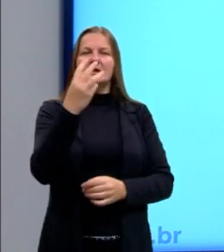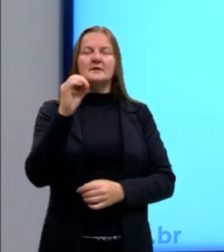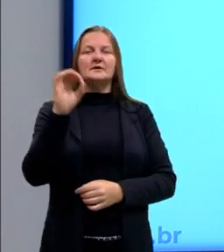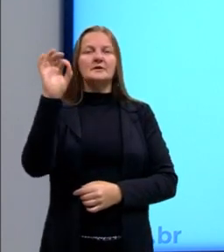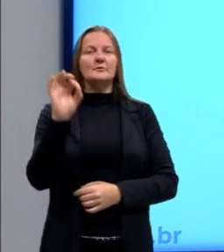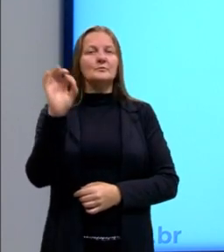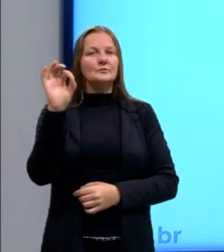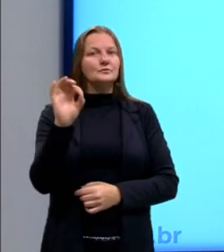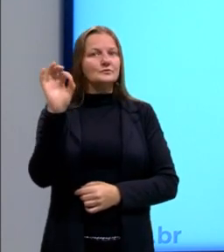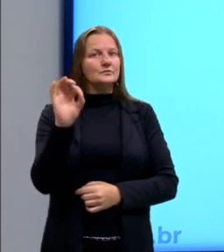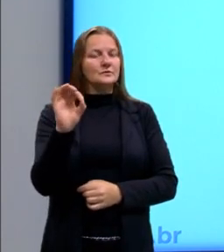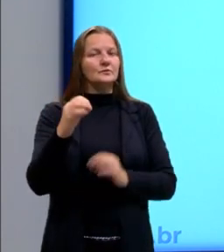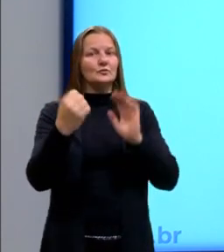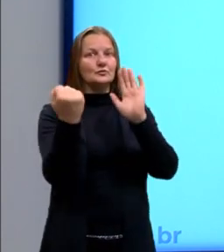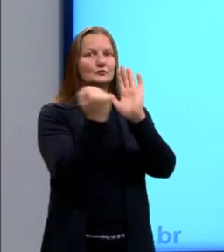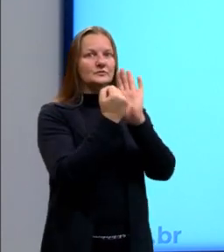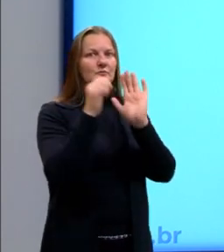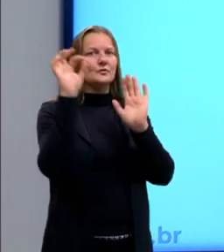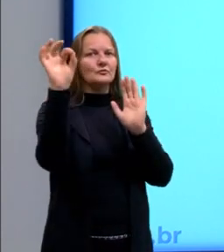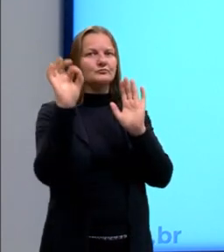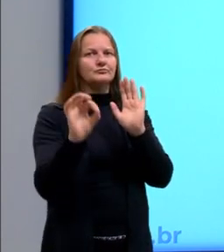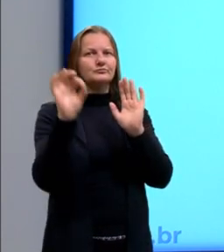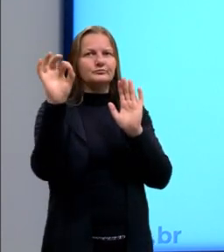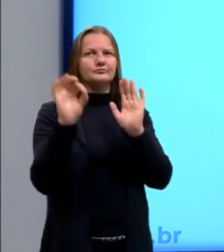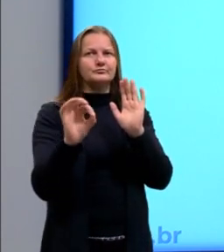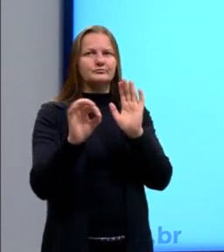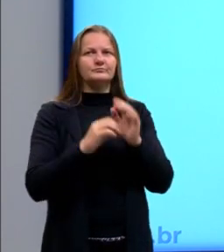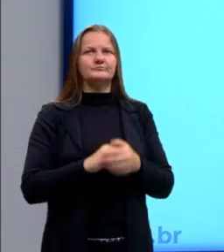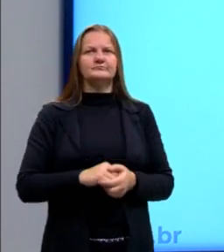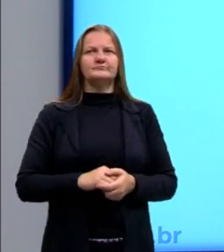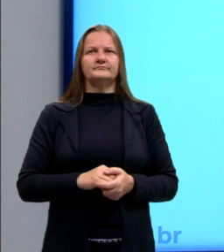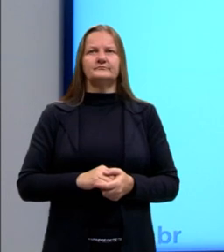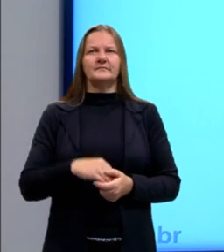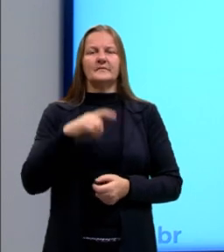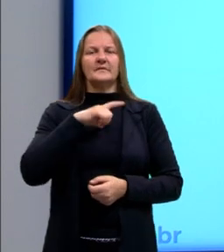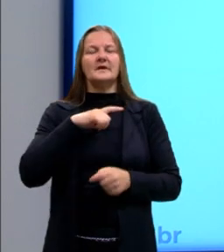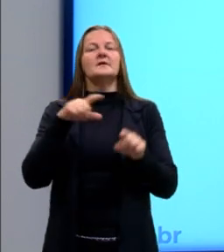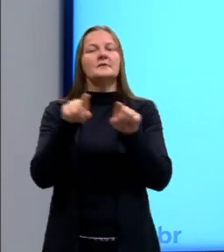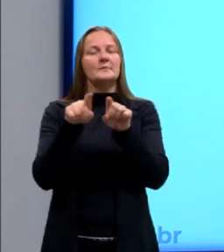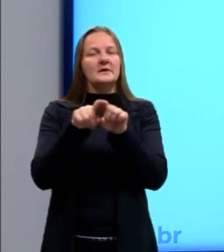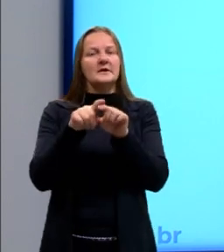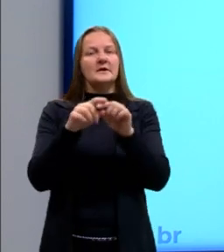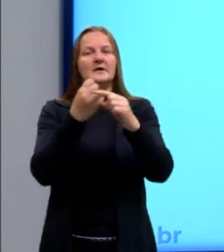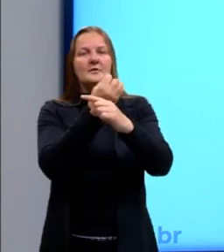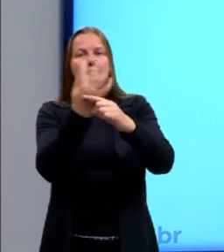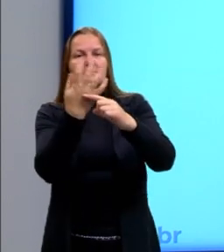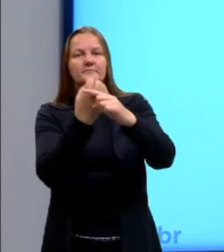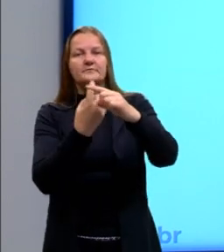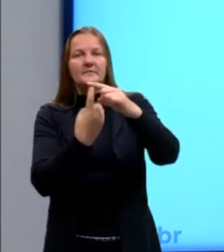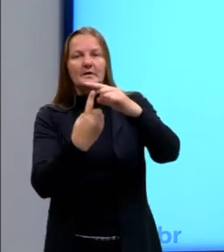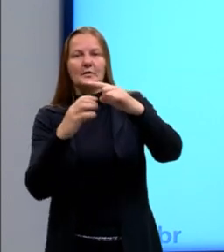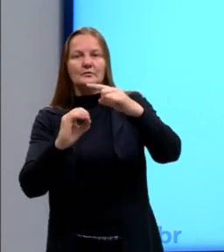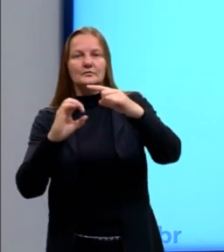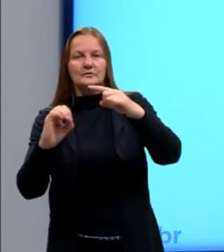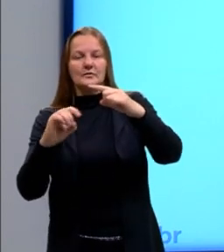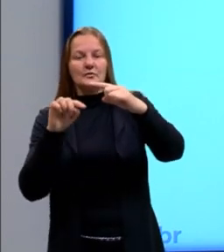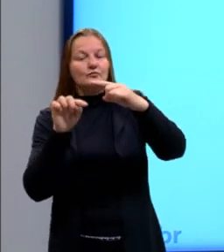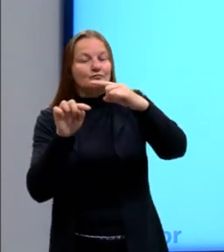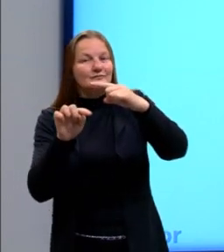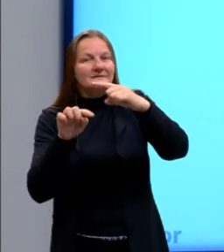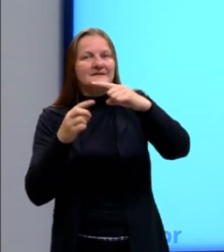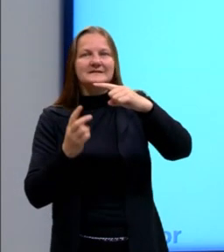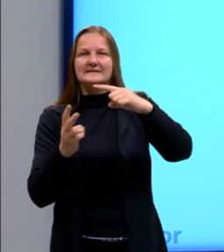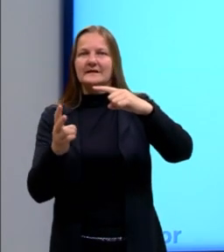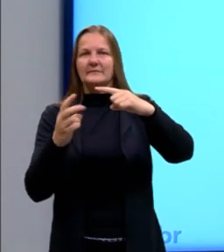com o símbolo de porcento. Aqui nós temos na forma fracionária, então o denominador